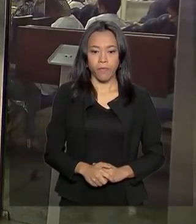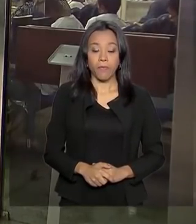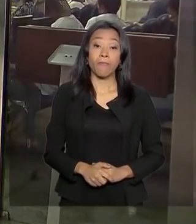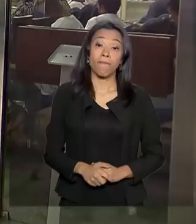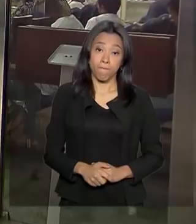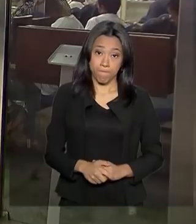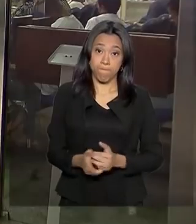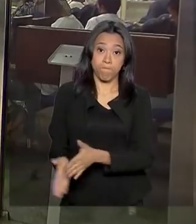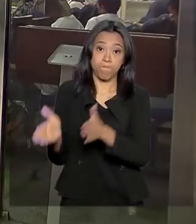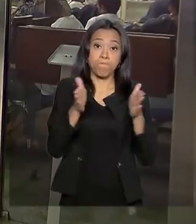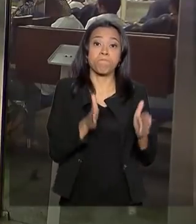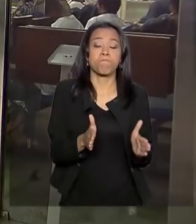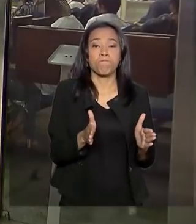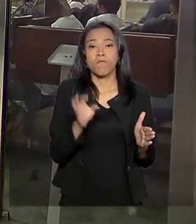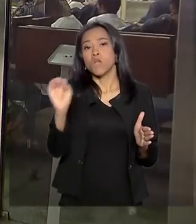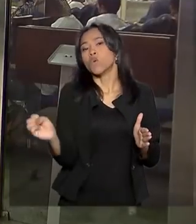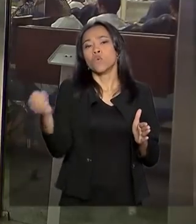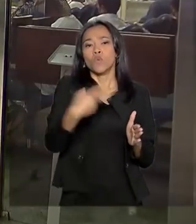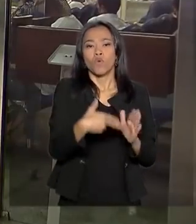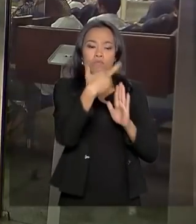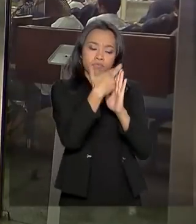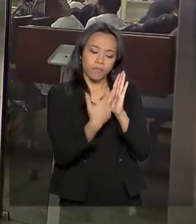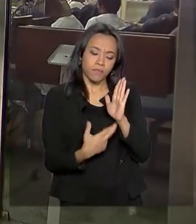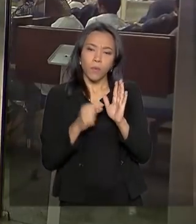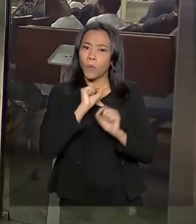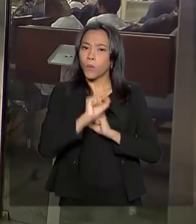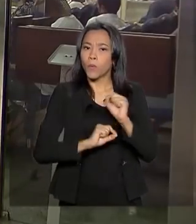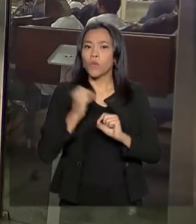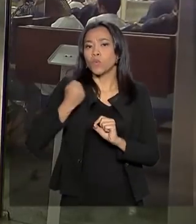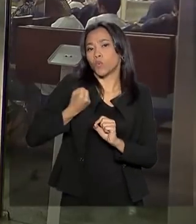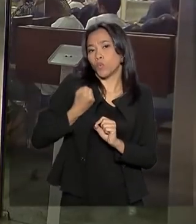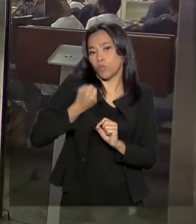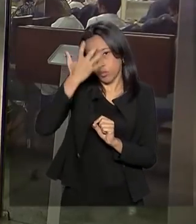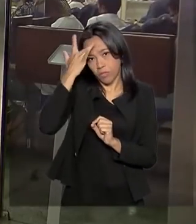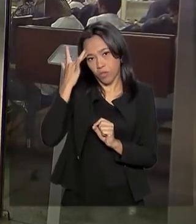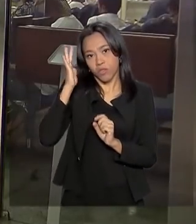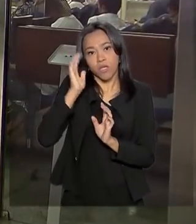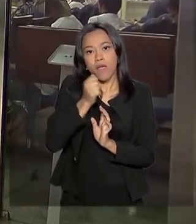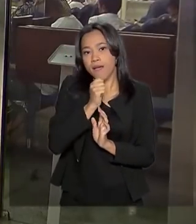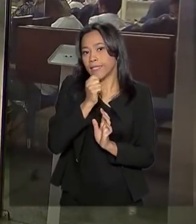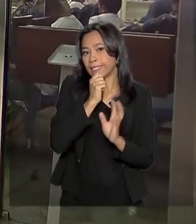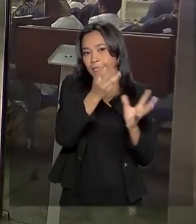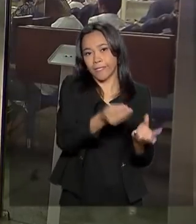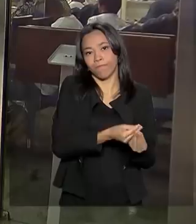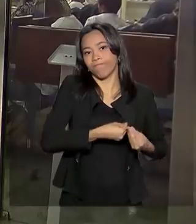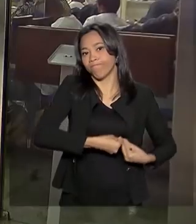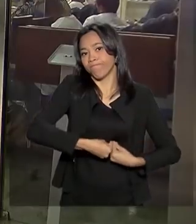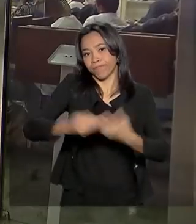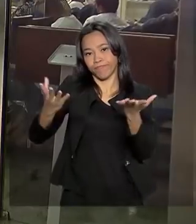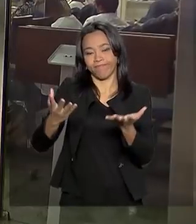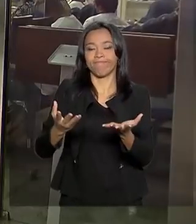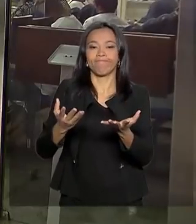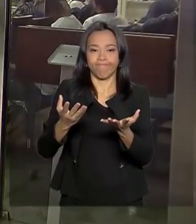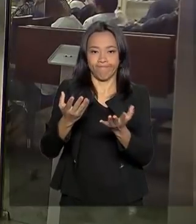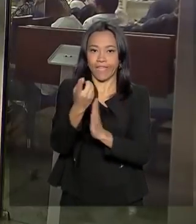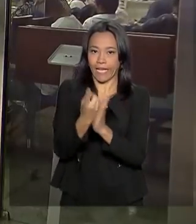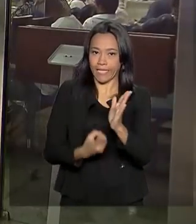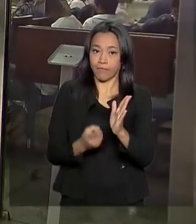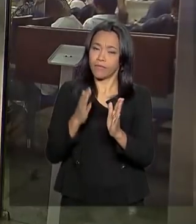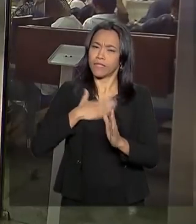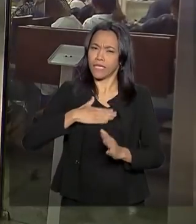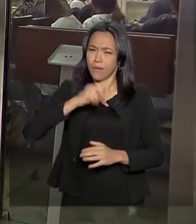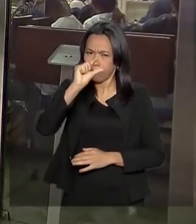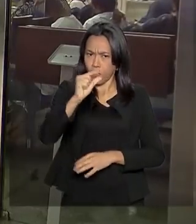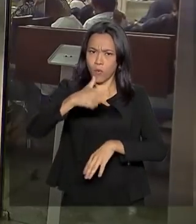Um novo boletim com as últimas informações sobre o número de pessoas que ainda não enviaram a declaração será divulgado daqui a pouco